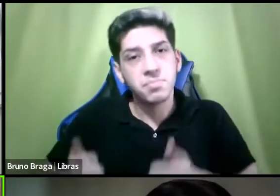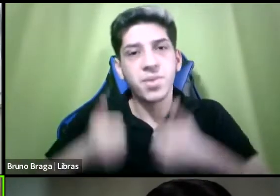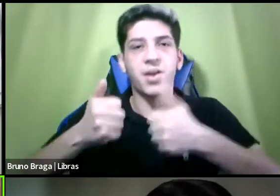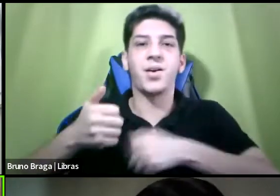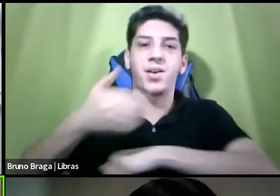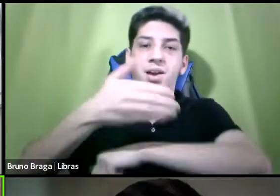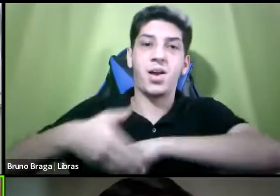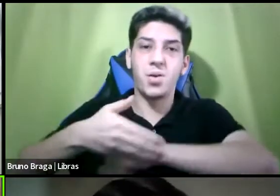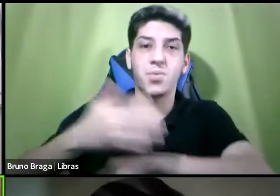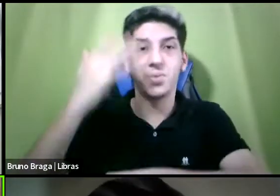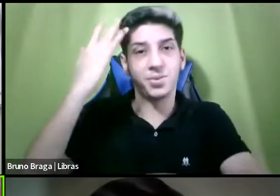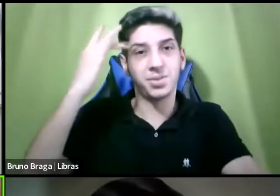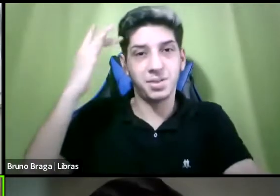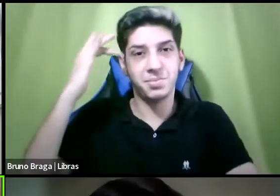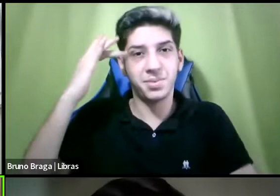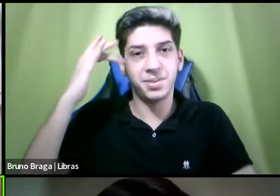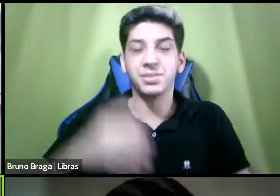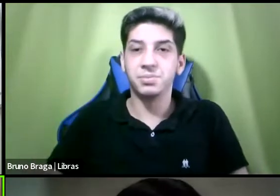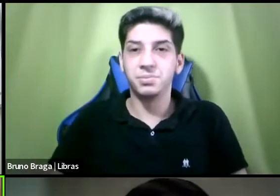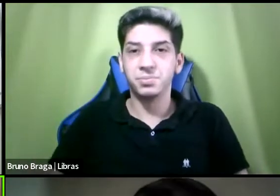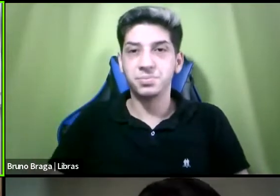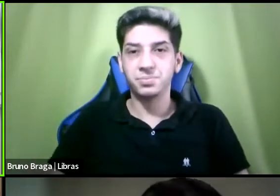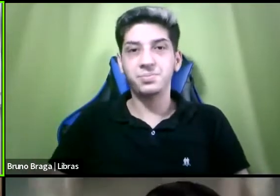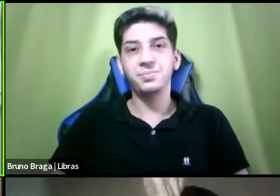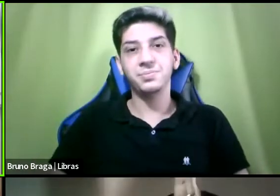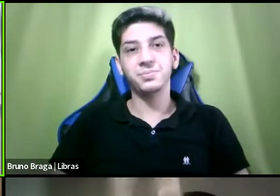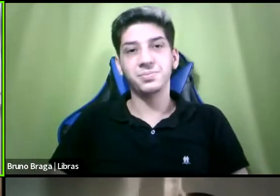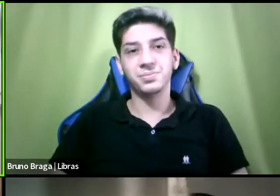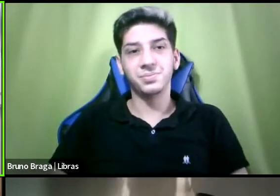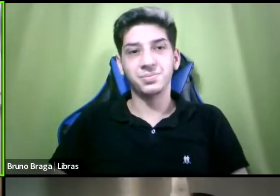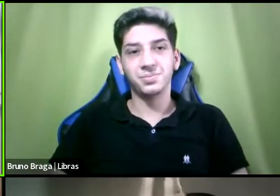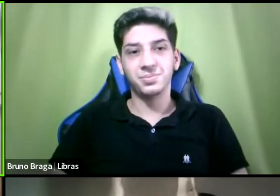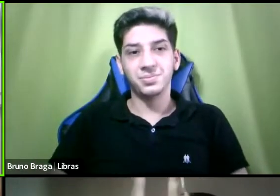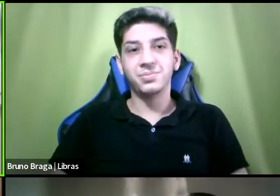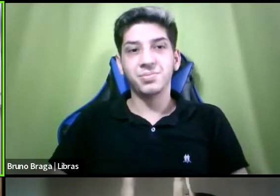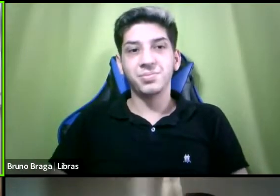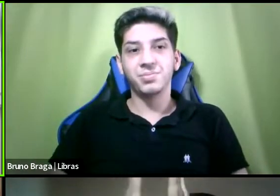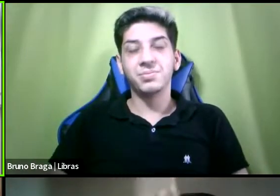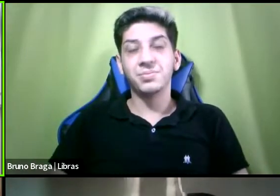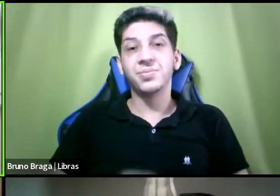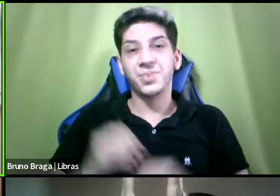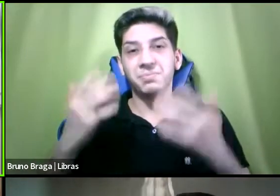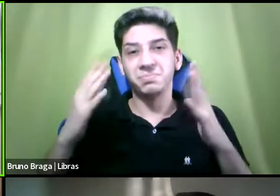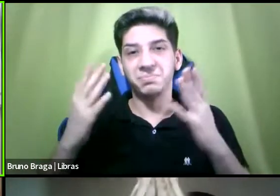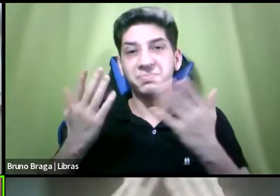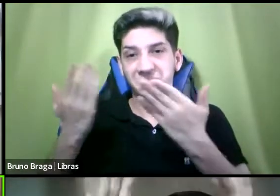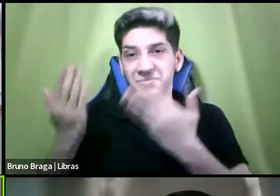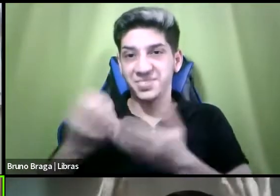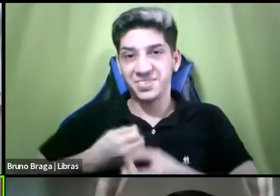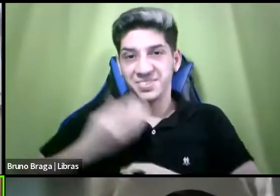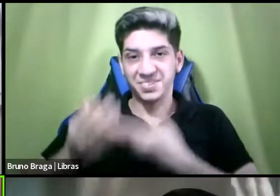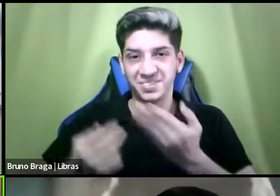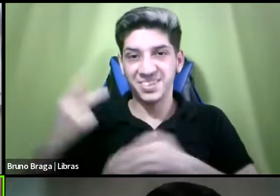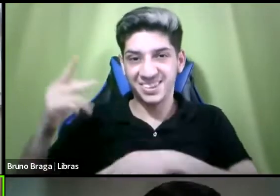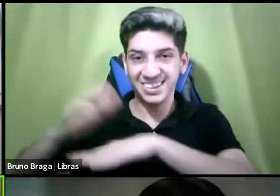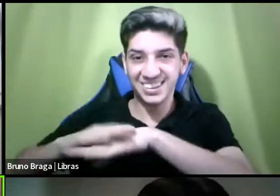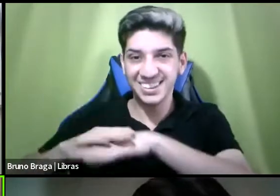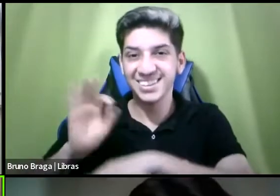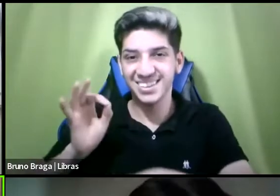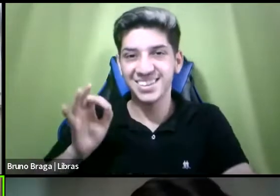com essas palavras anônimas o poema é seu né é meu